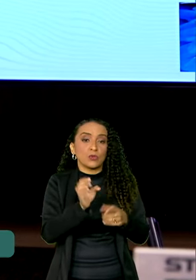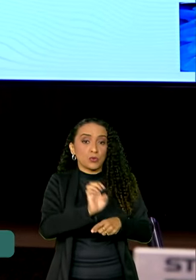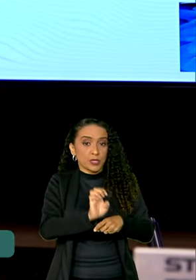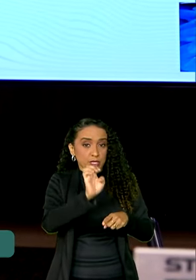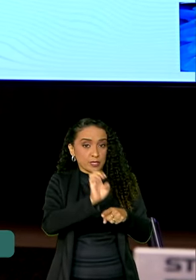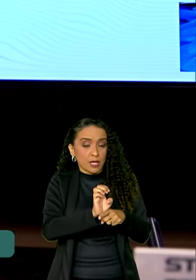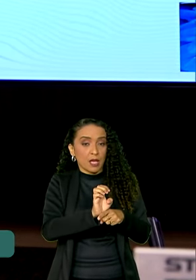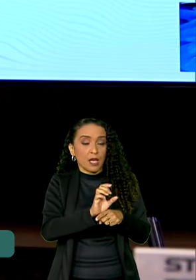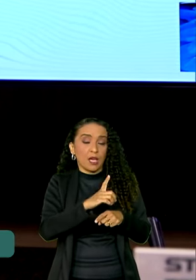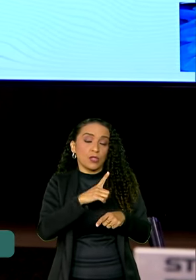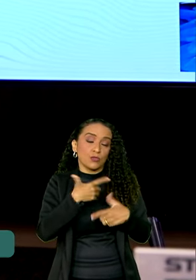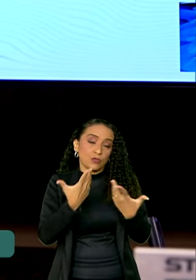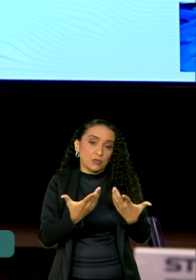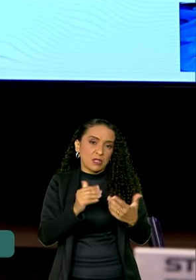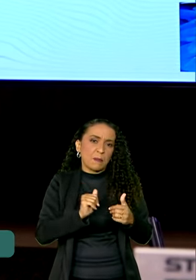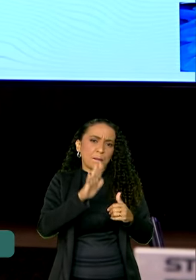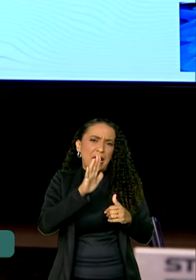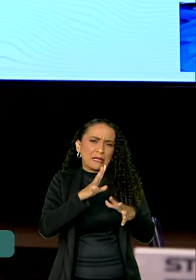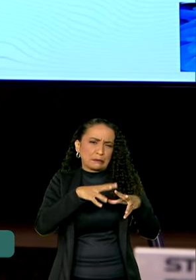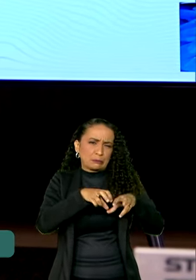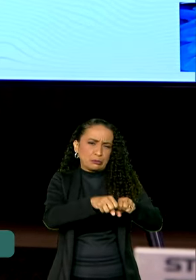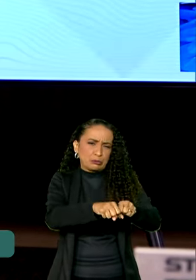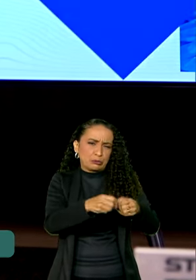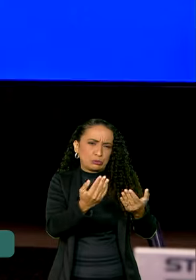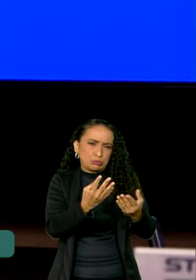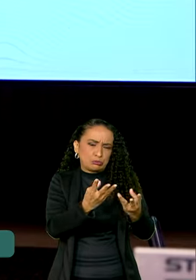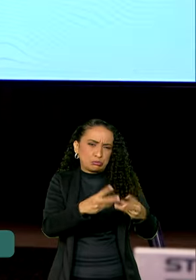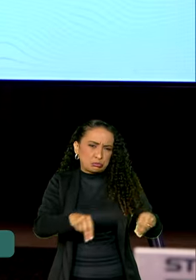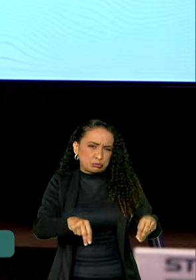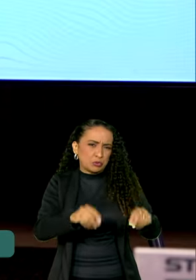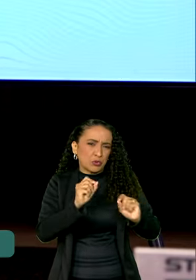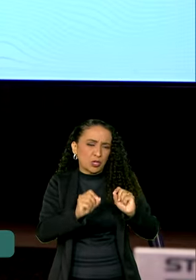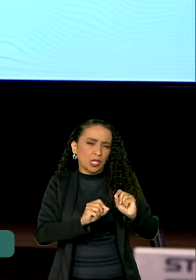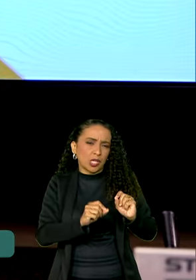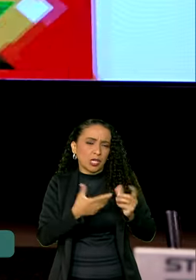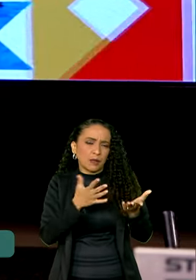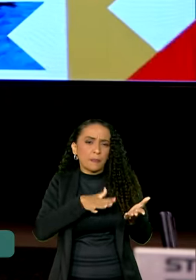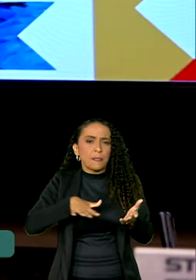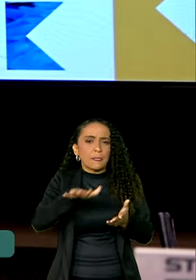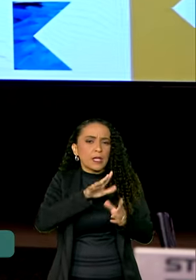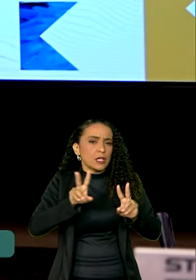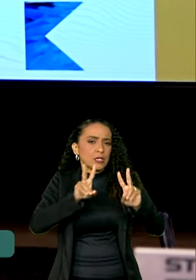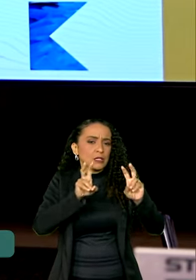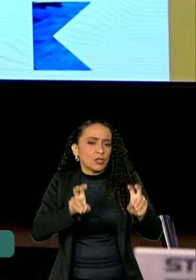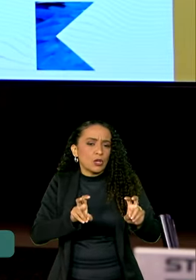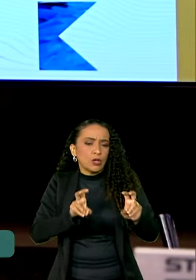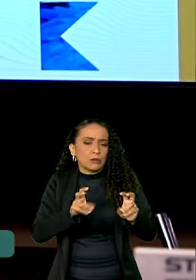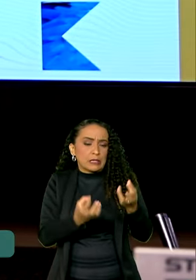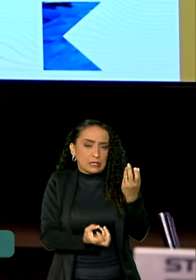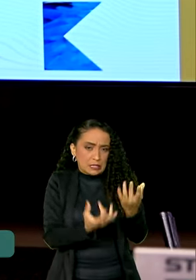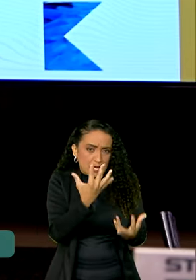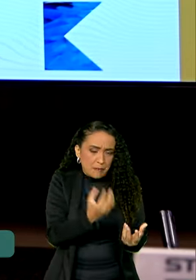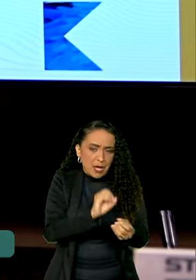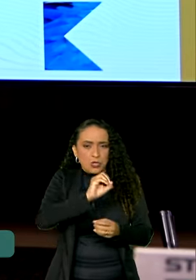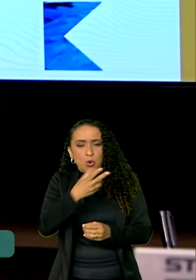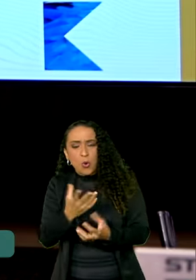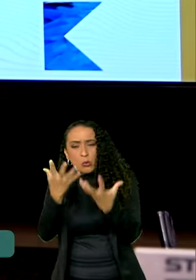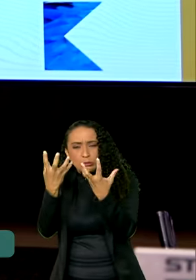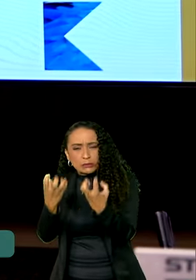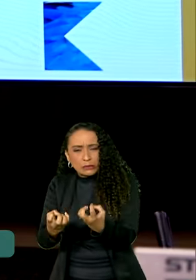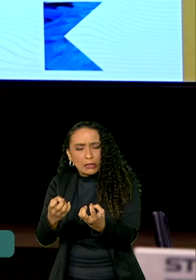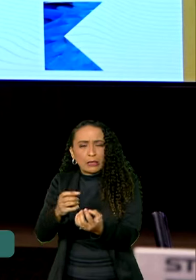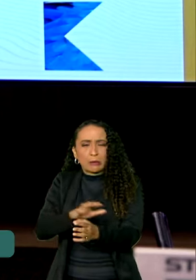estados mais afetados, seja pela questão das queimadas, seja a seca